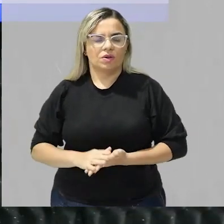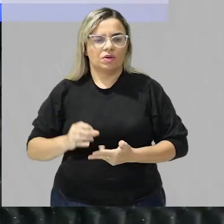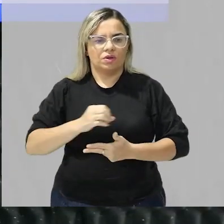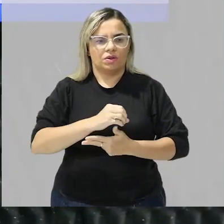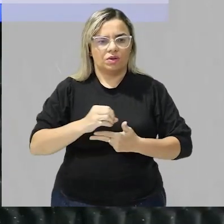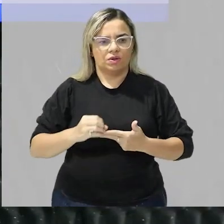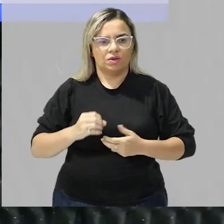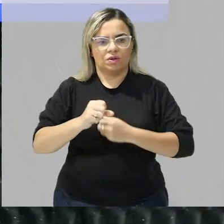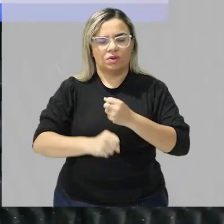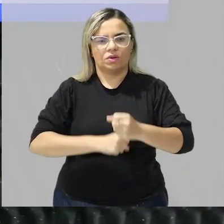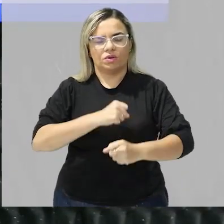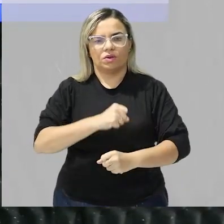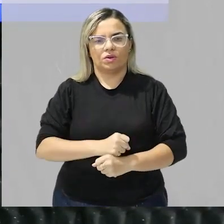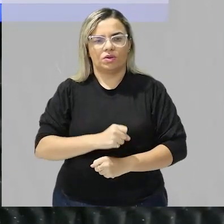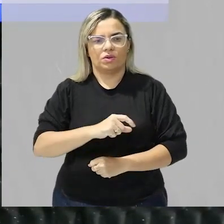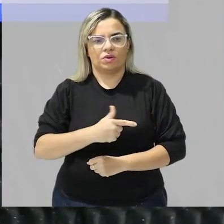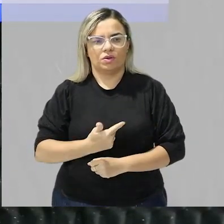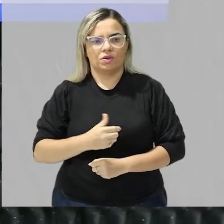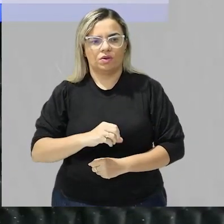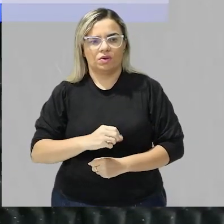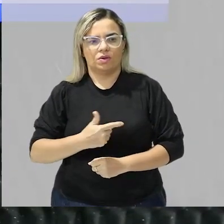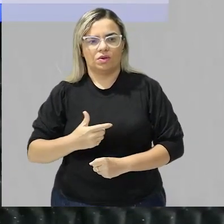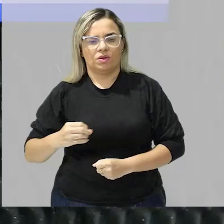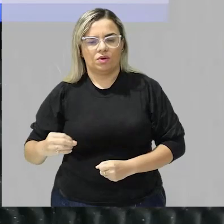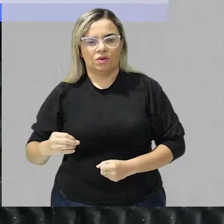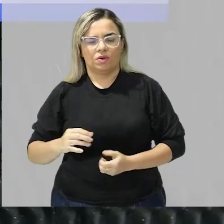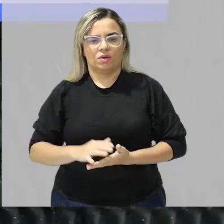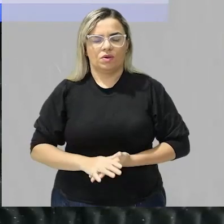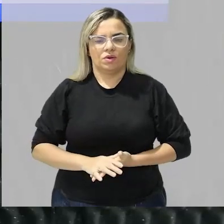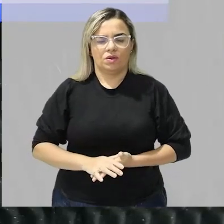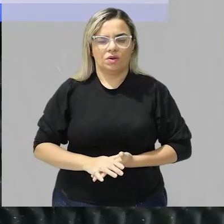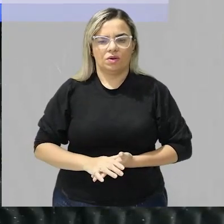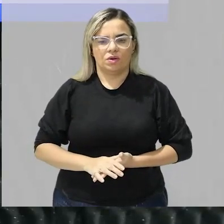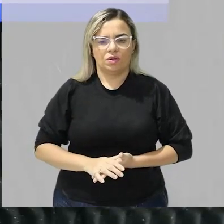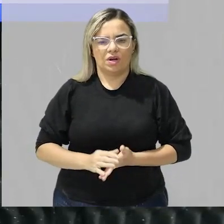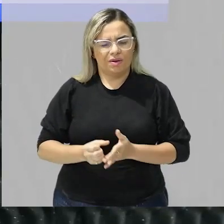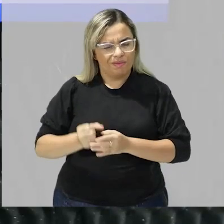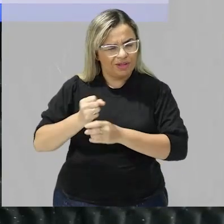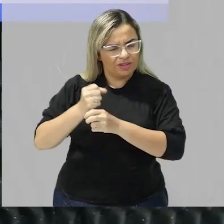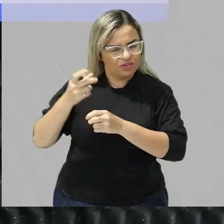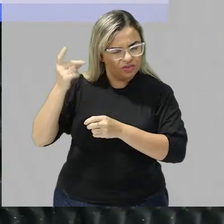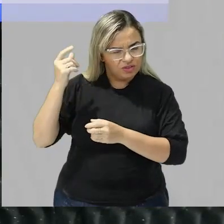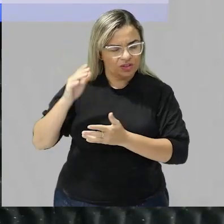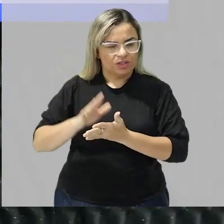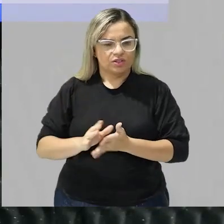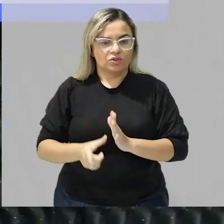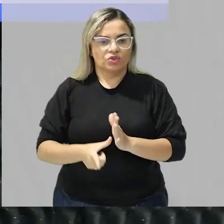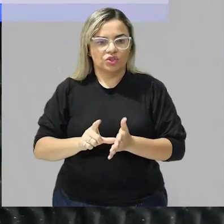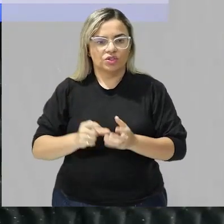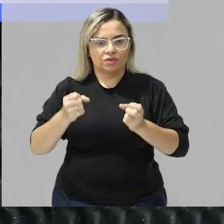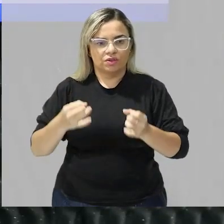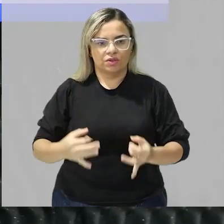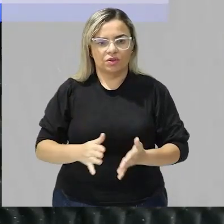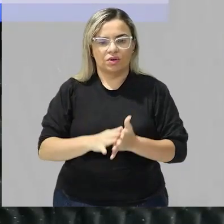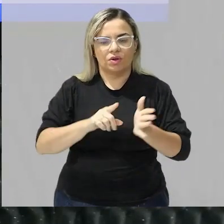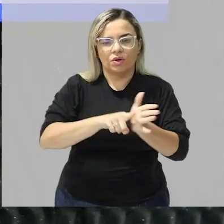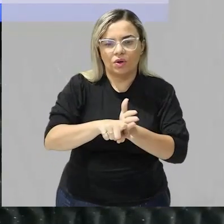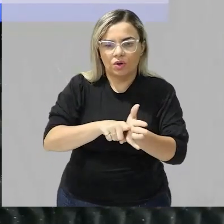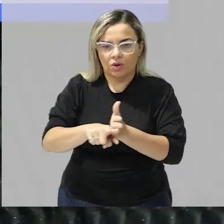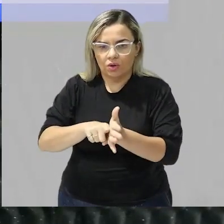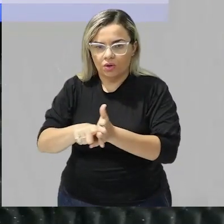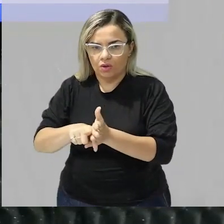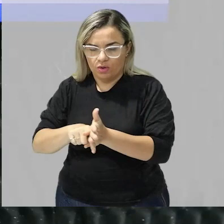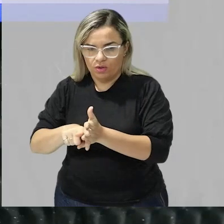2020 tá ela menos recente do que a questão anterior veja o ela diz um pesquisador